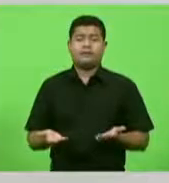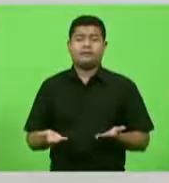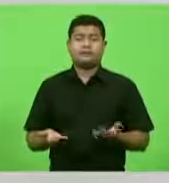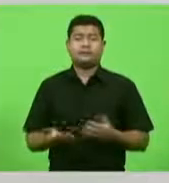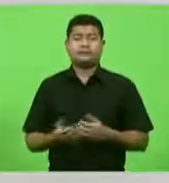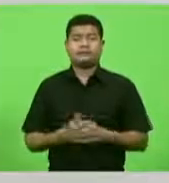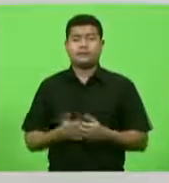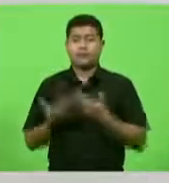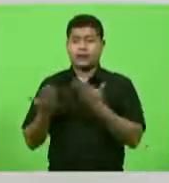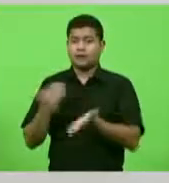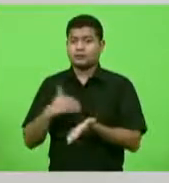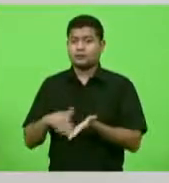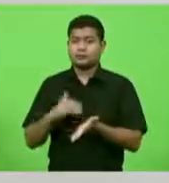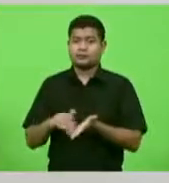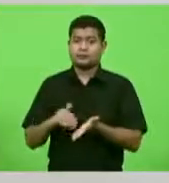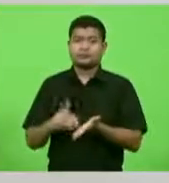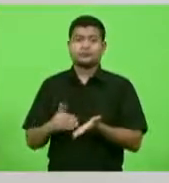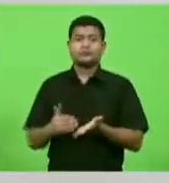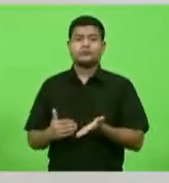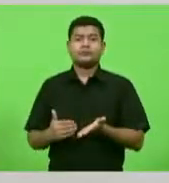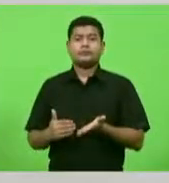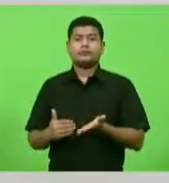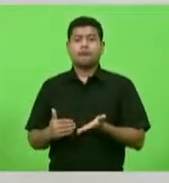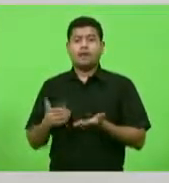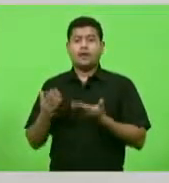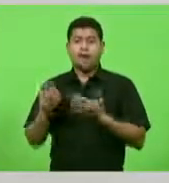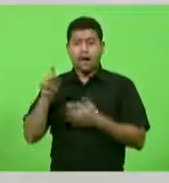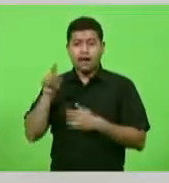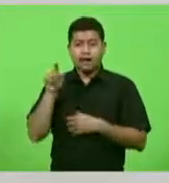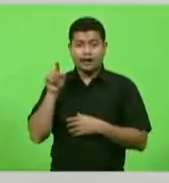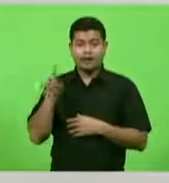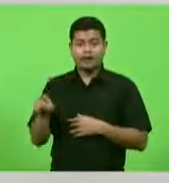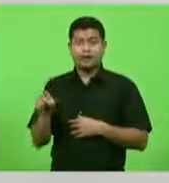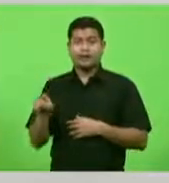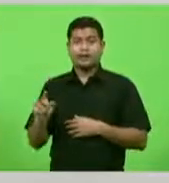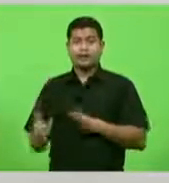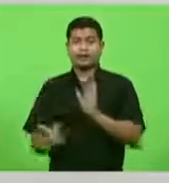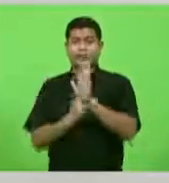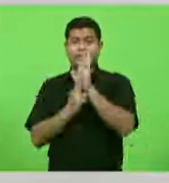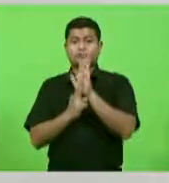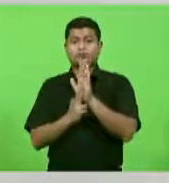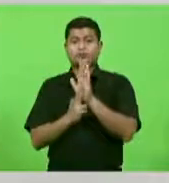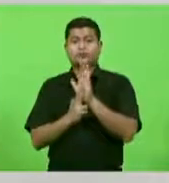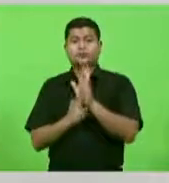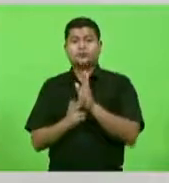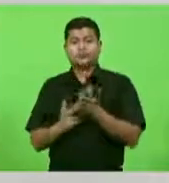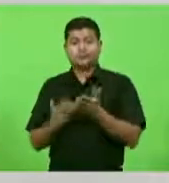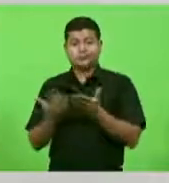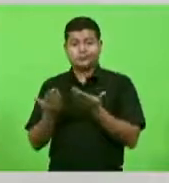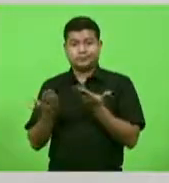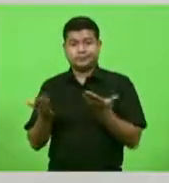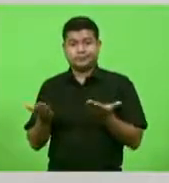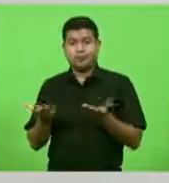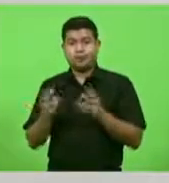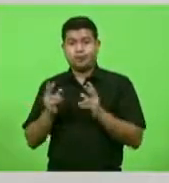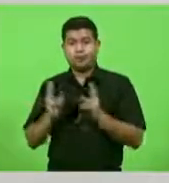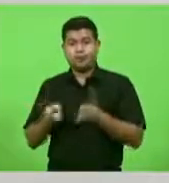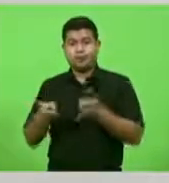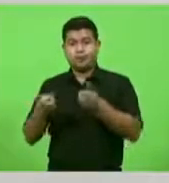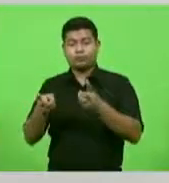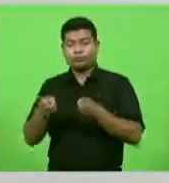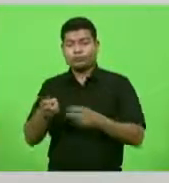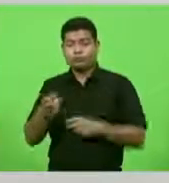ao secretário, então, que lá estiver ocupando essa pasta, que continue olhando com